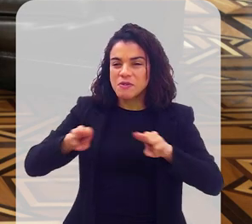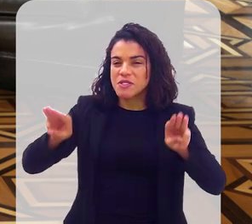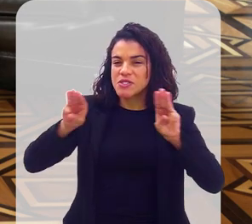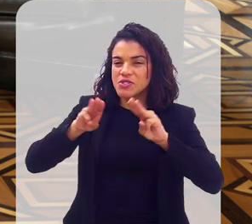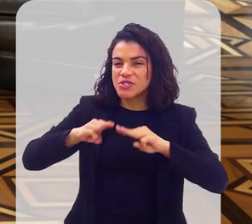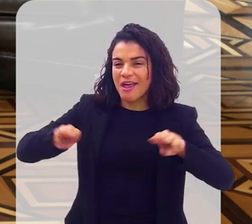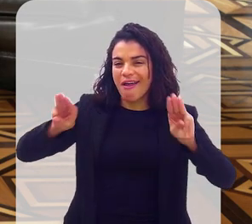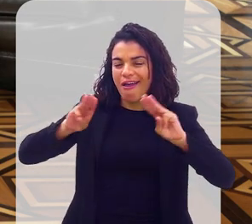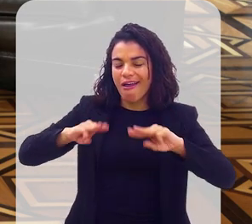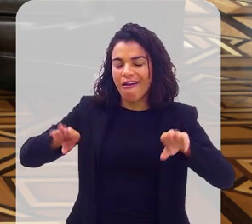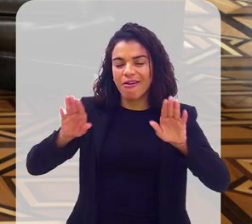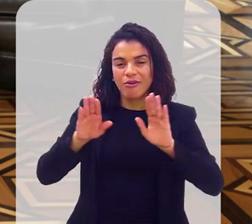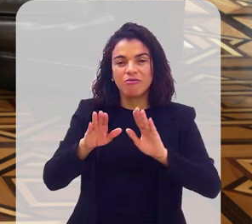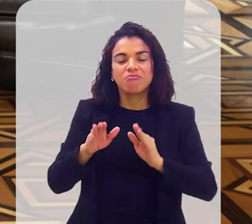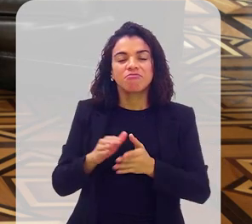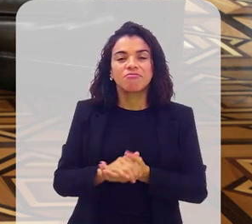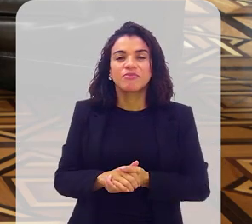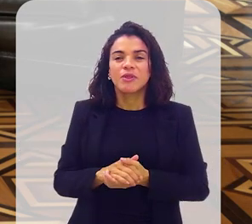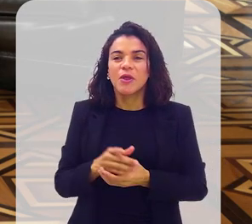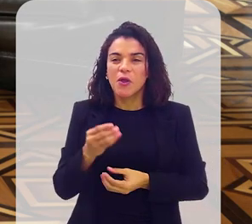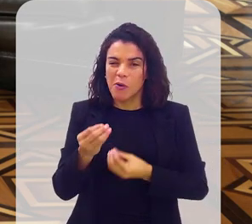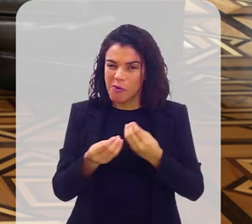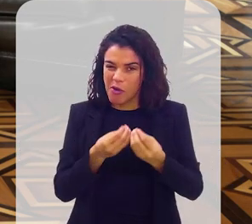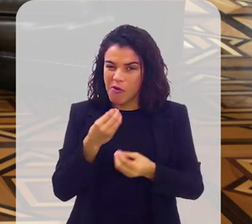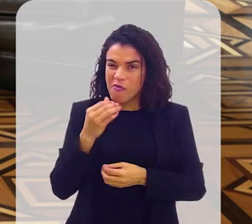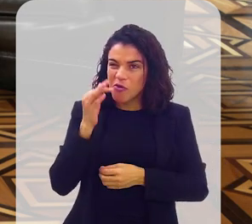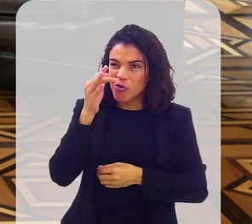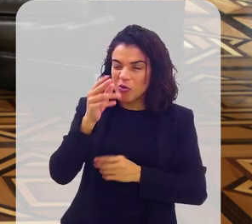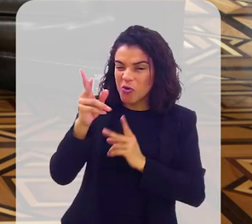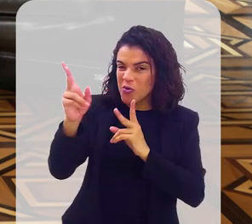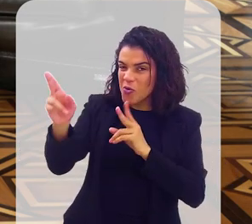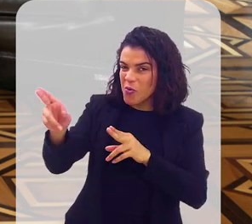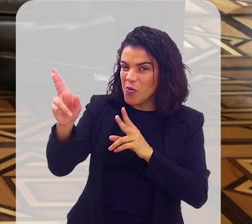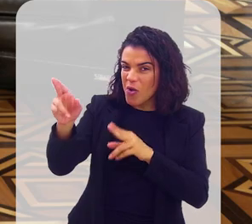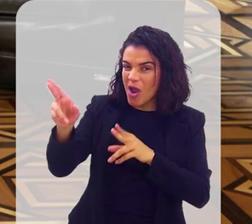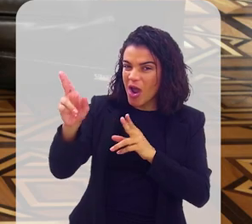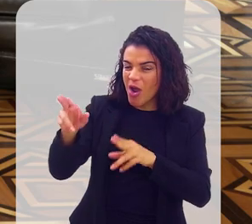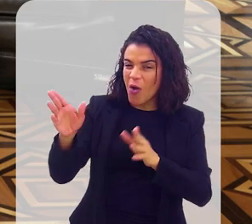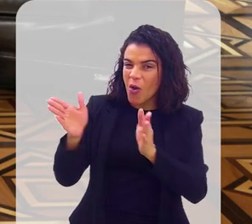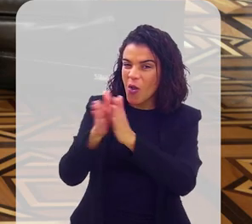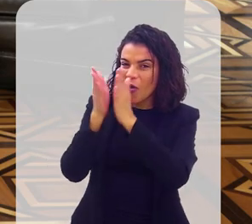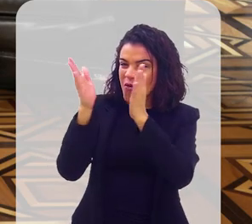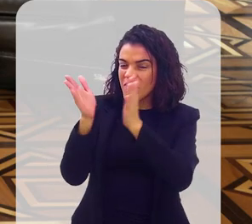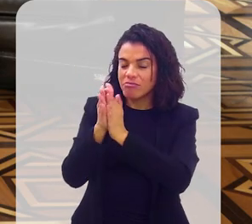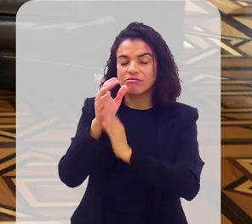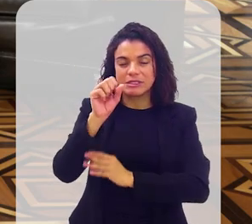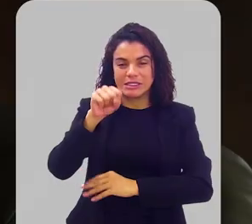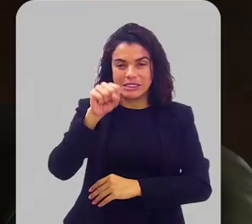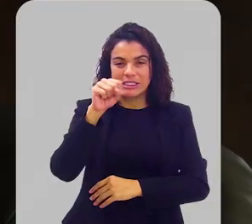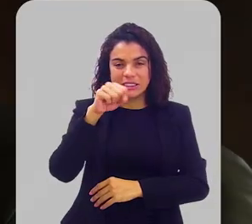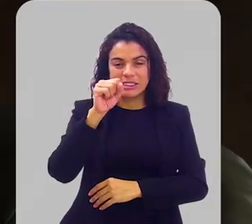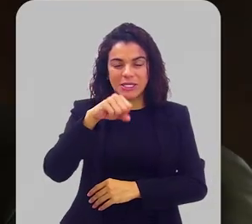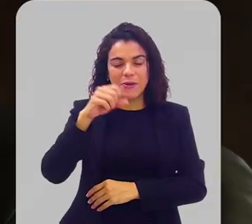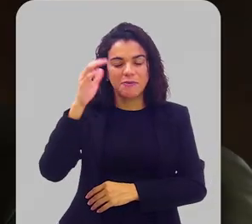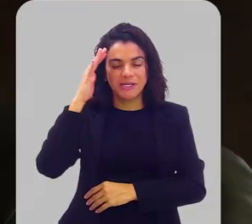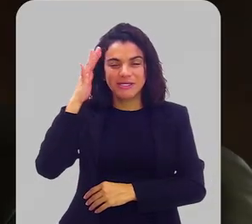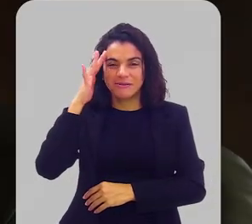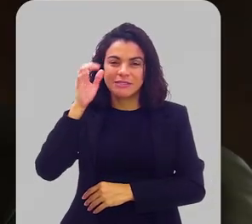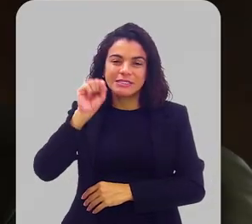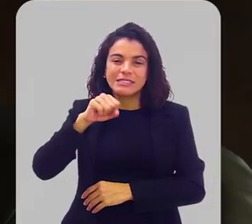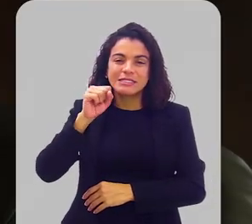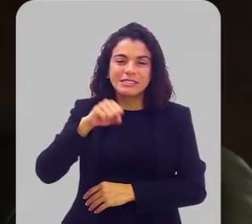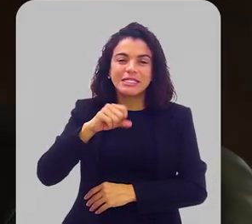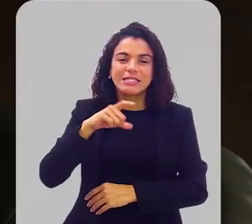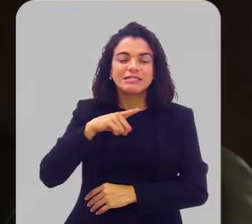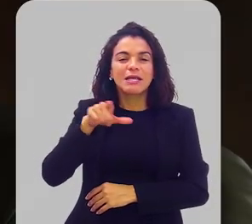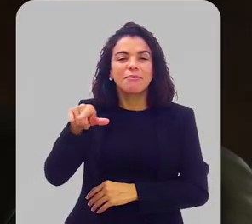cantando? Você vai falar assim, um dia eu vou ser igual a eles, um dia eu vou estar lá louvando também. Você pensava nisso? Sim. É mesmo? A gente sempre se